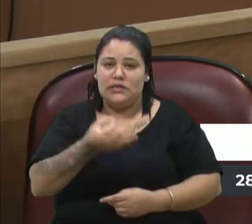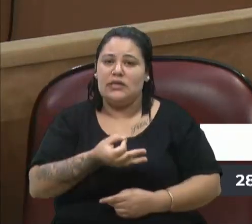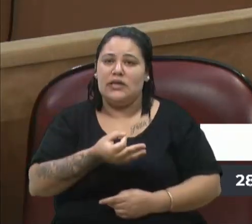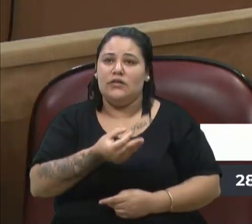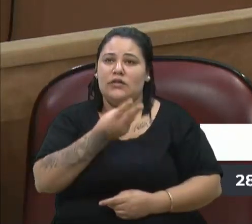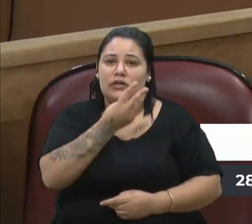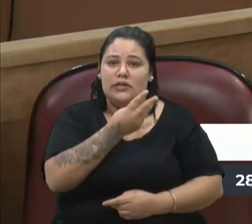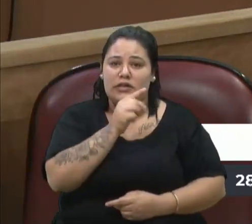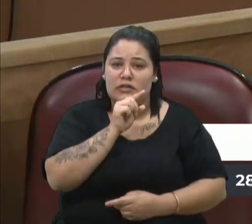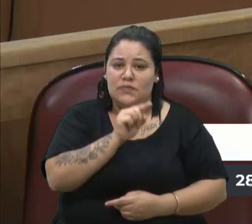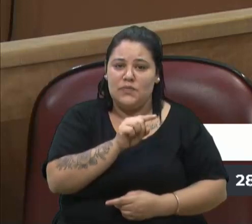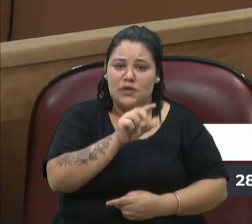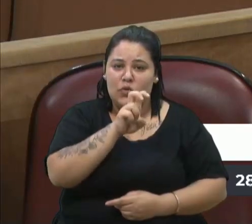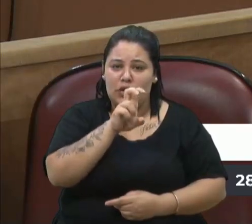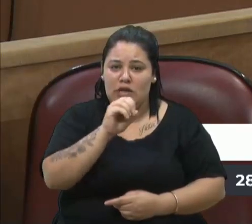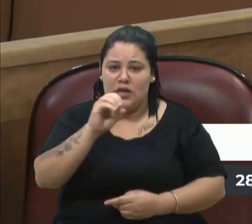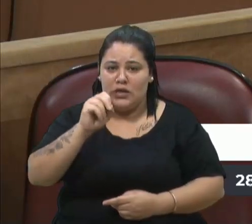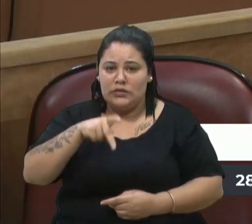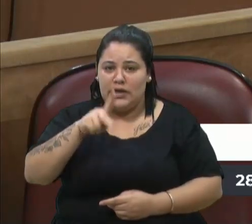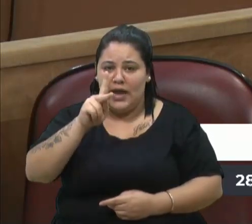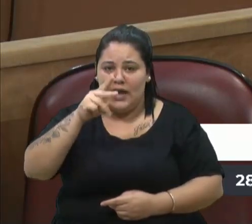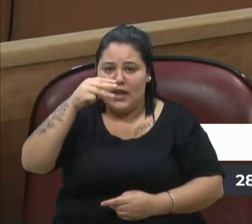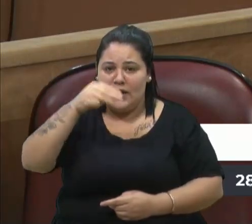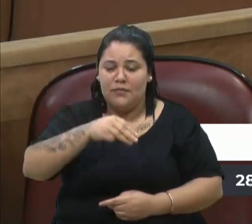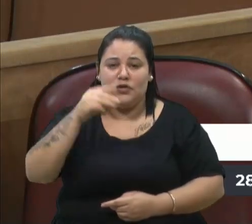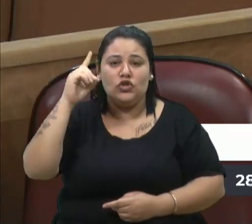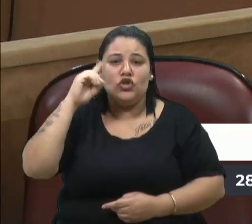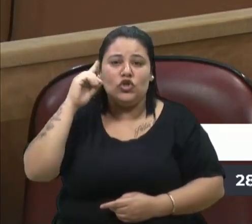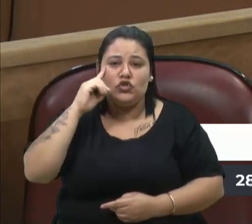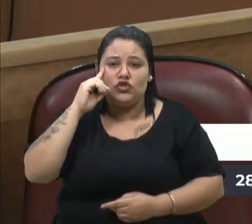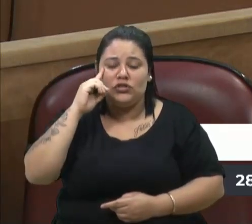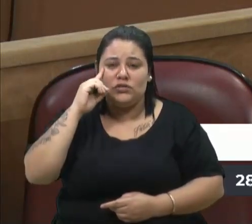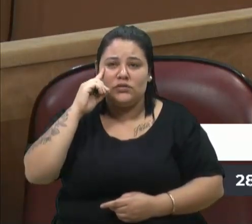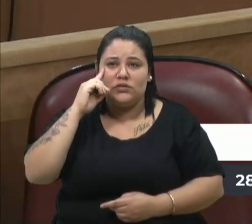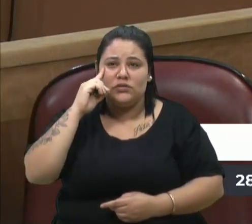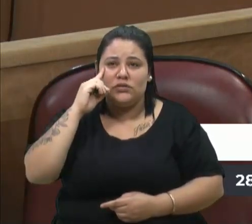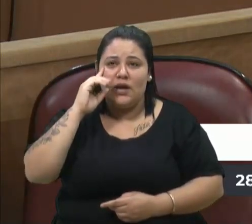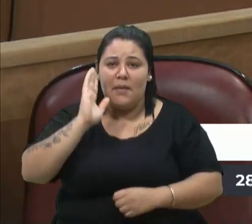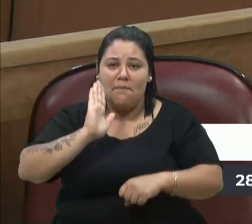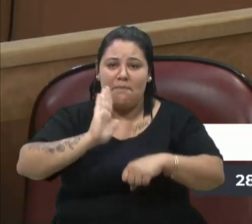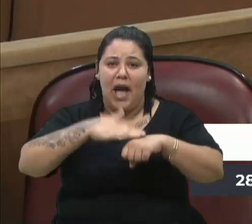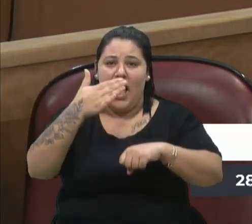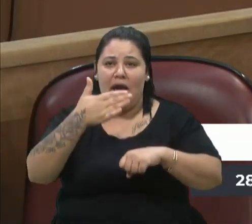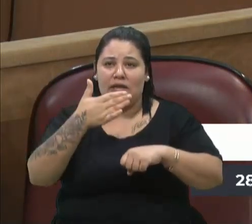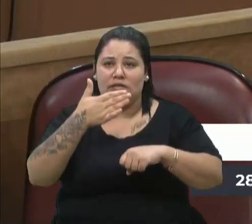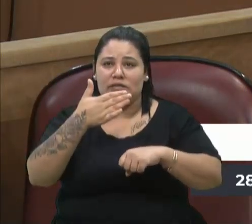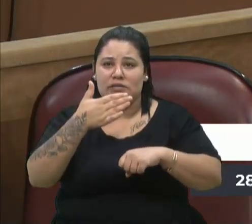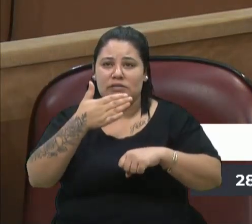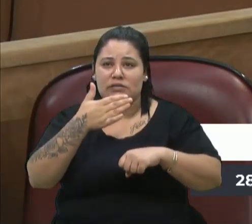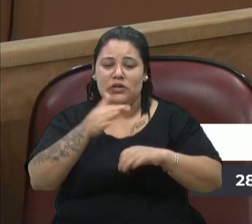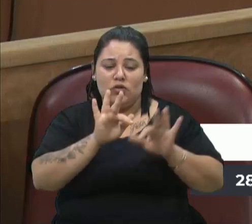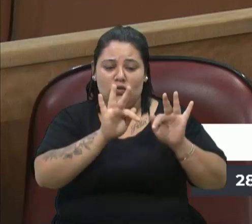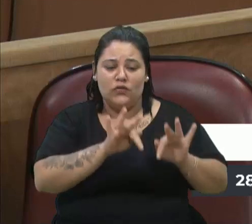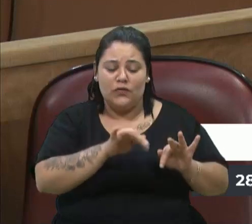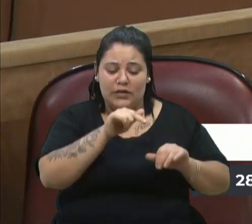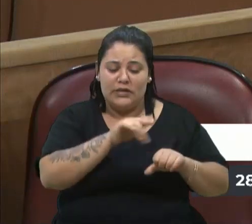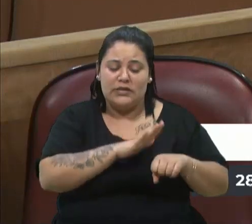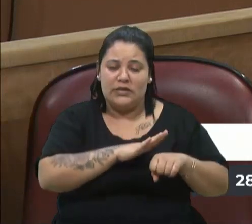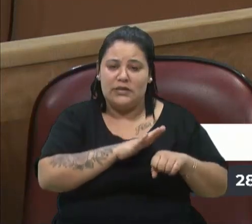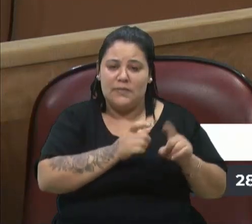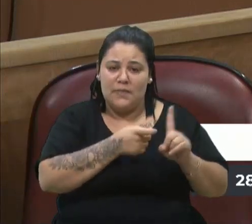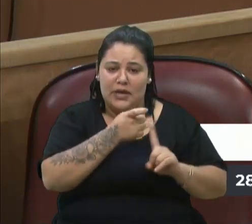.500 quilômetros diários a mais durante o final desse mês, início de maio,